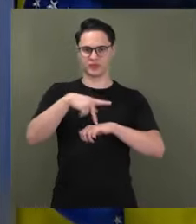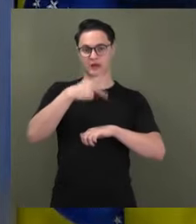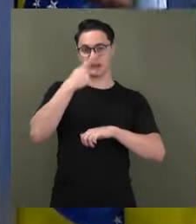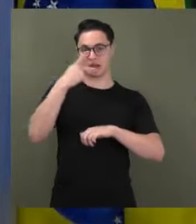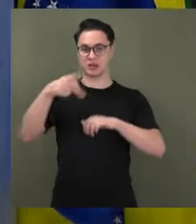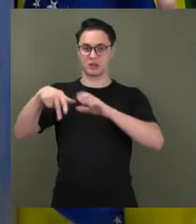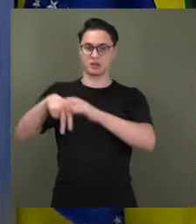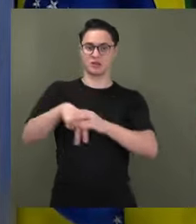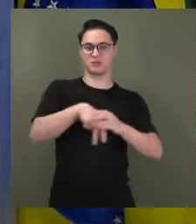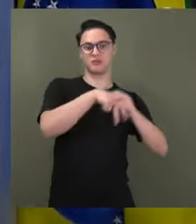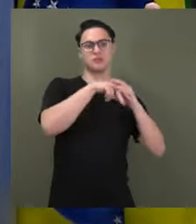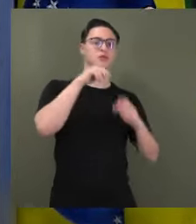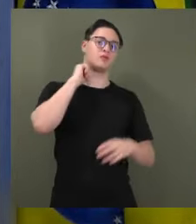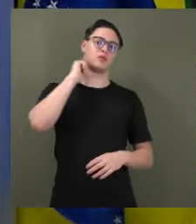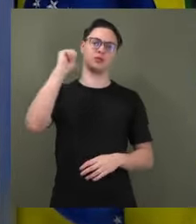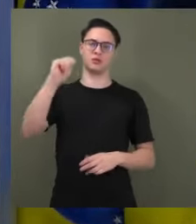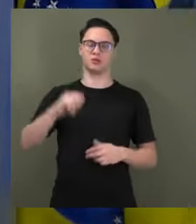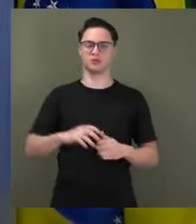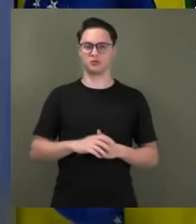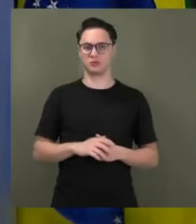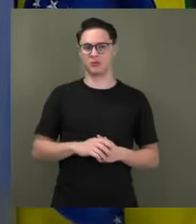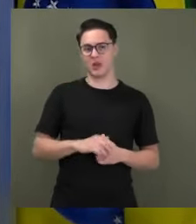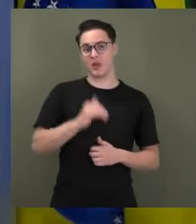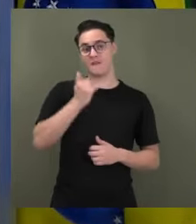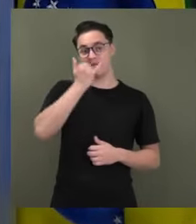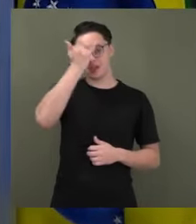enforcado e tal, é vítima.